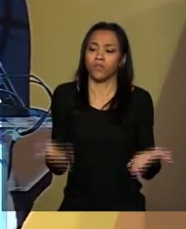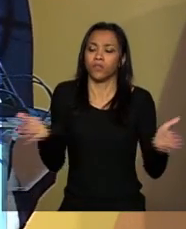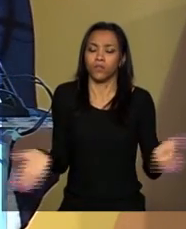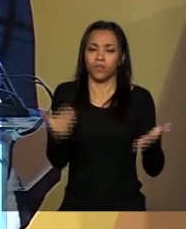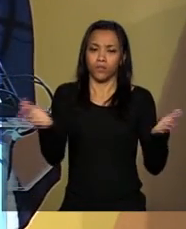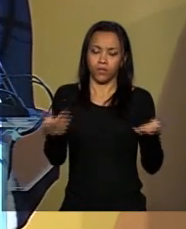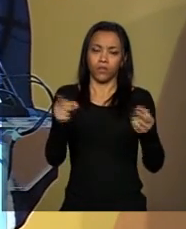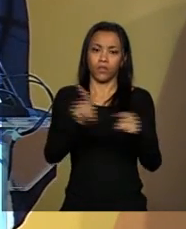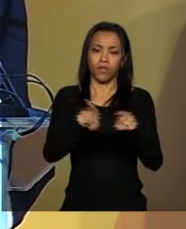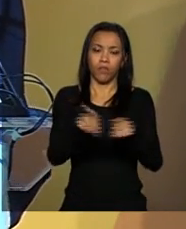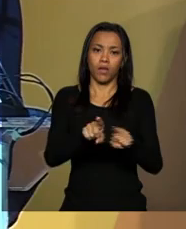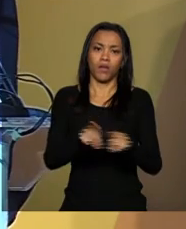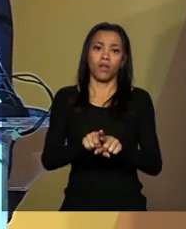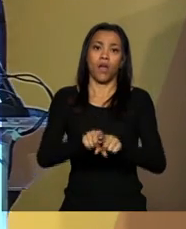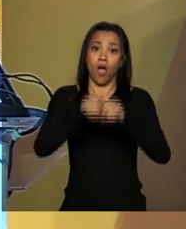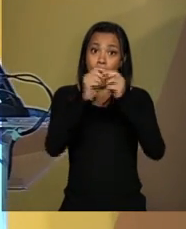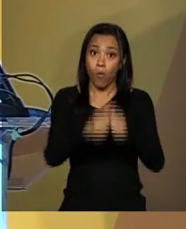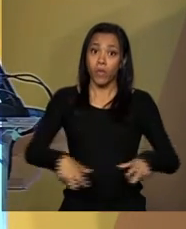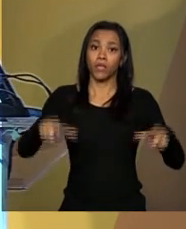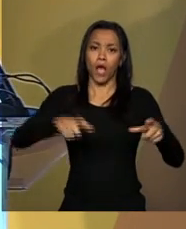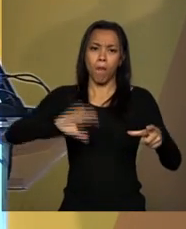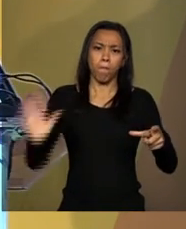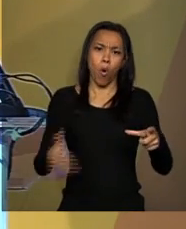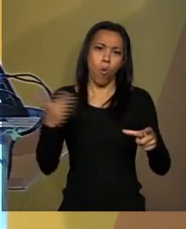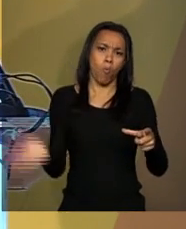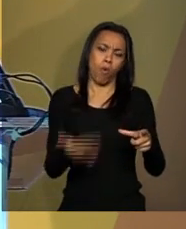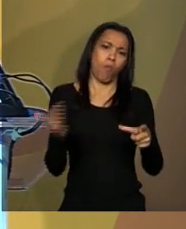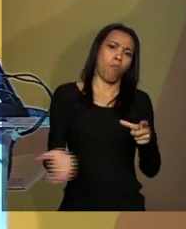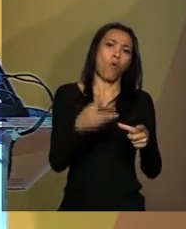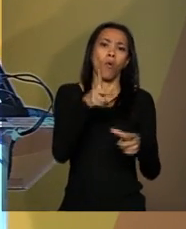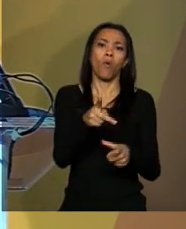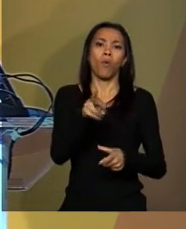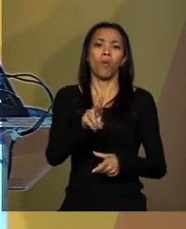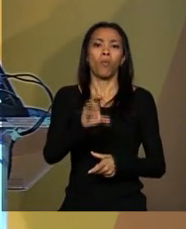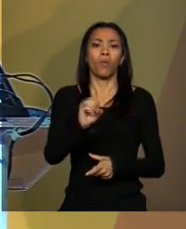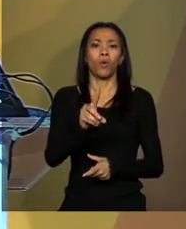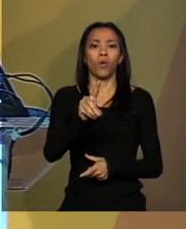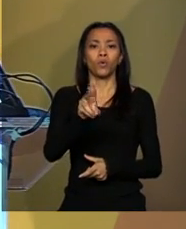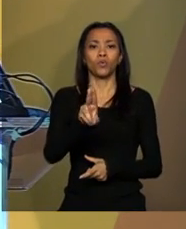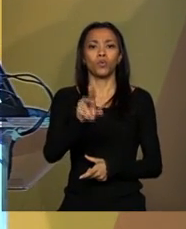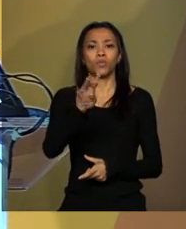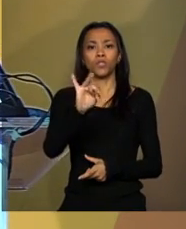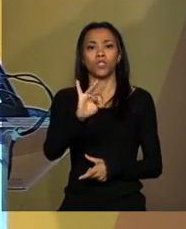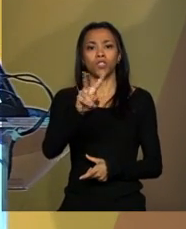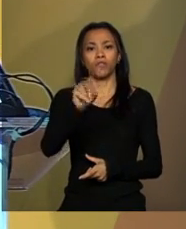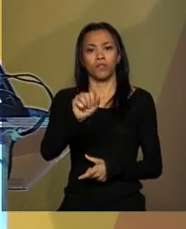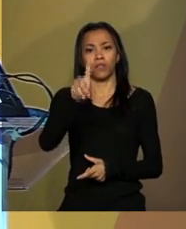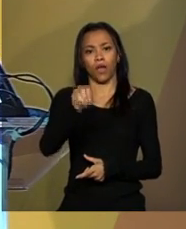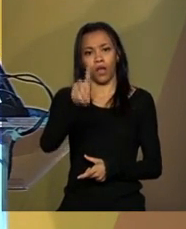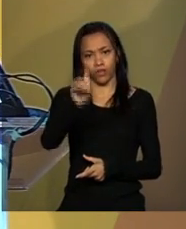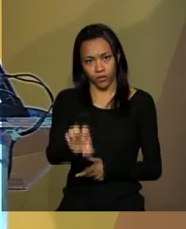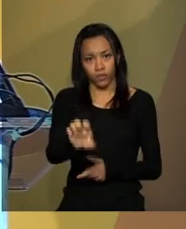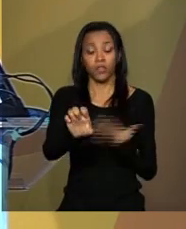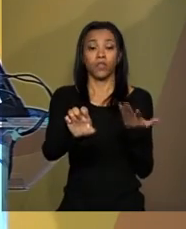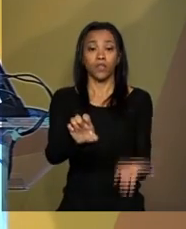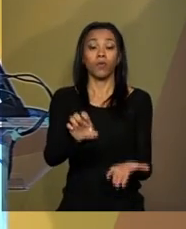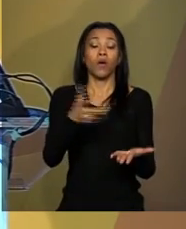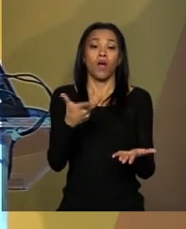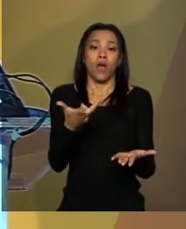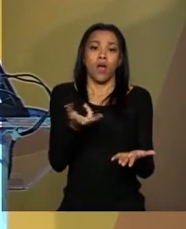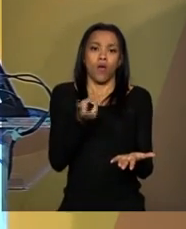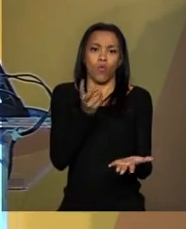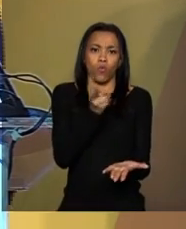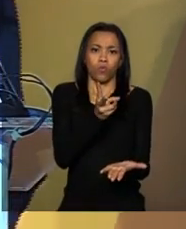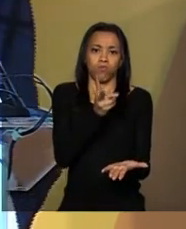ao aumento da produtividade. A recuperação do crescimento sustentado da nossa economia,